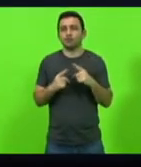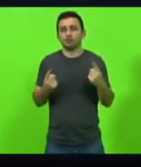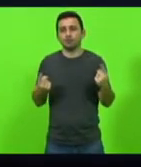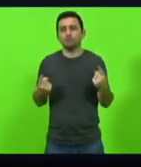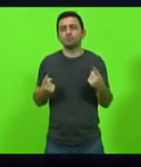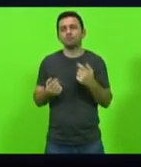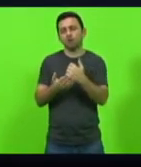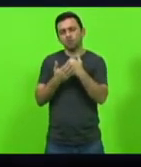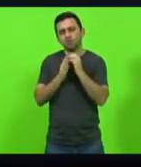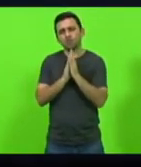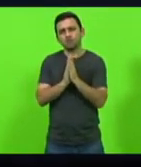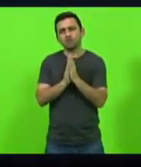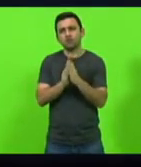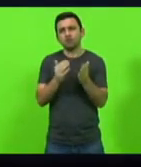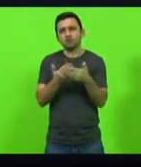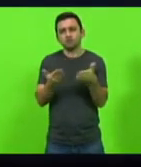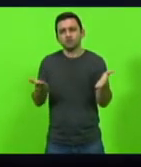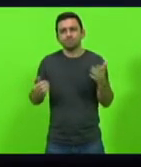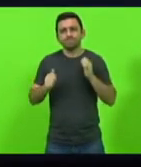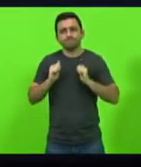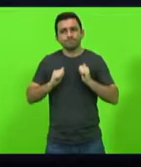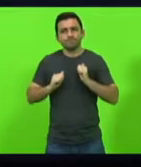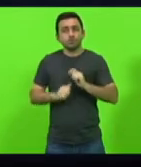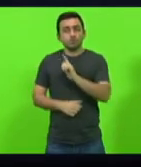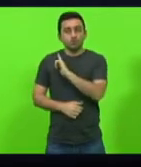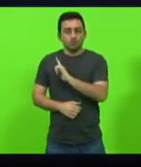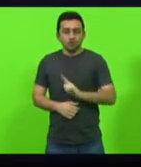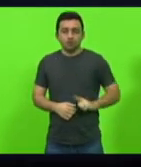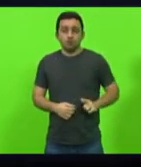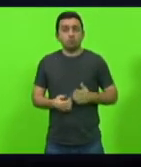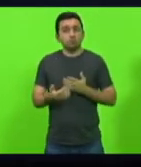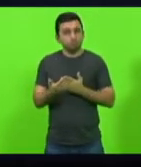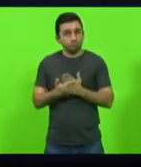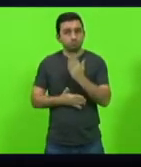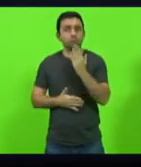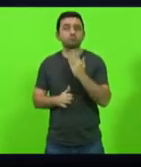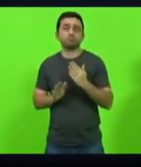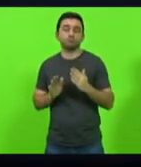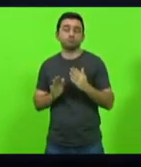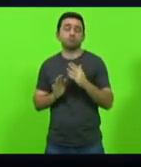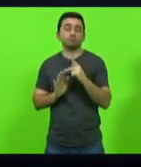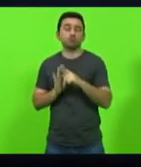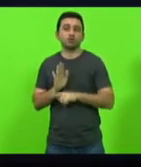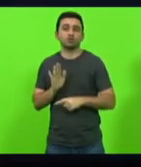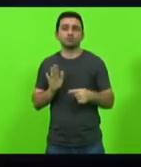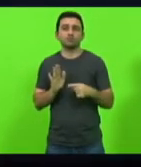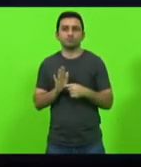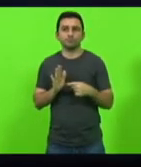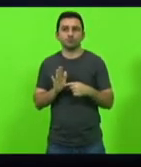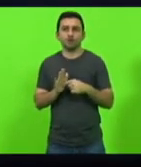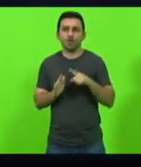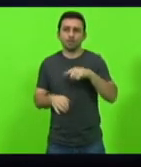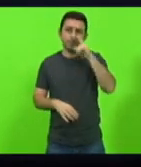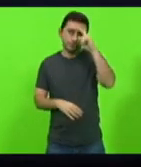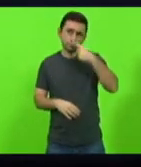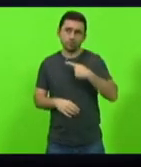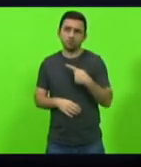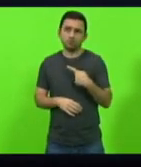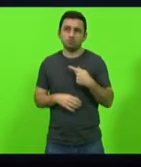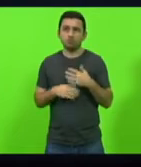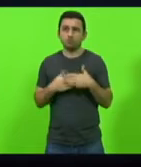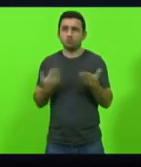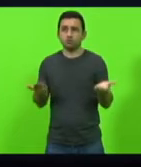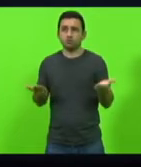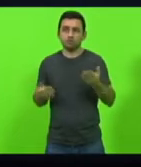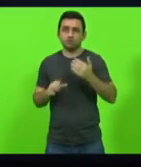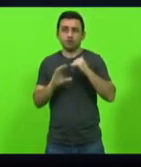esperamos esperamos que o governador sancione esse projeto porque aí é pessoal né presidente a gente manda